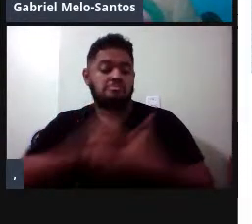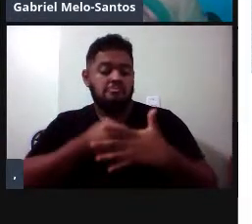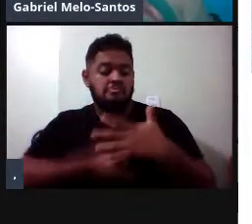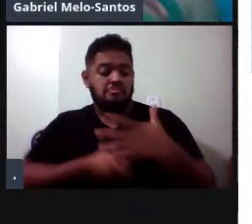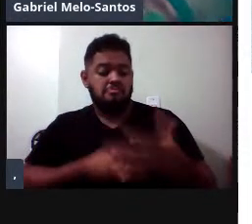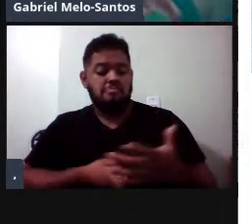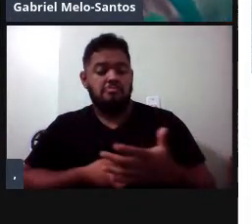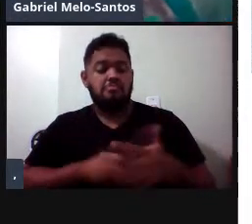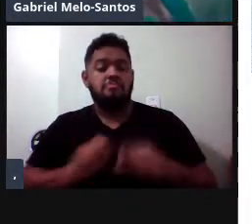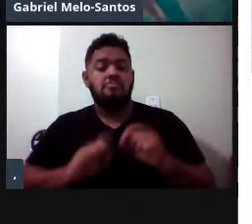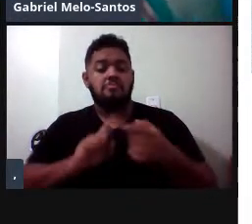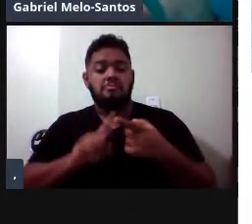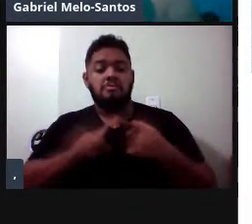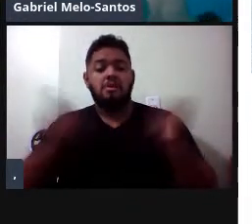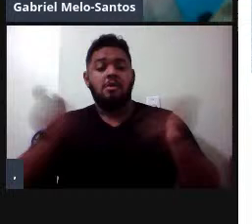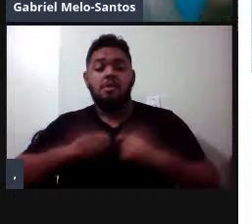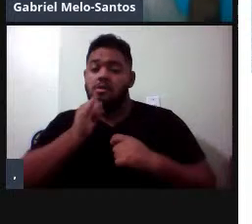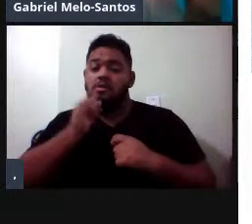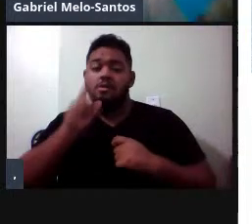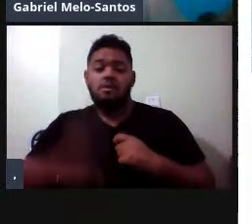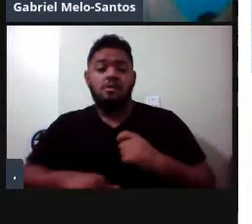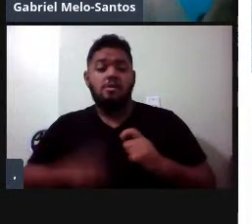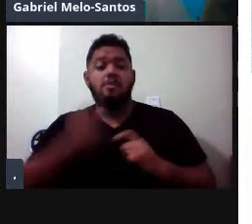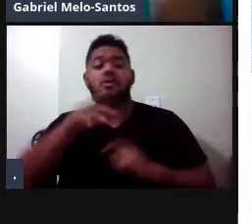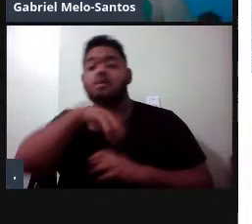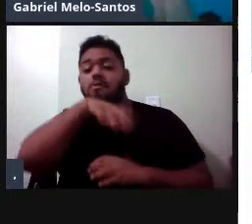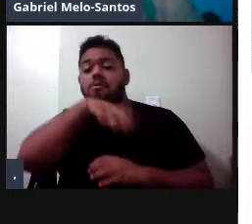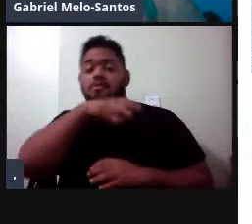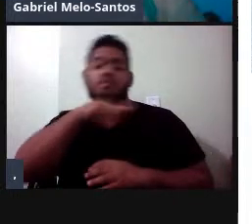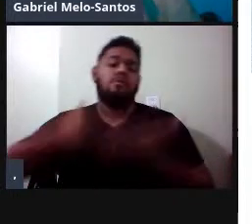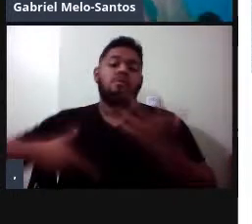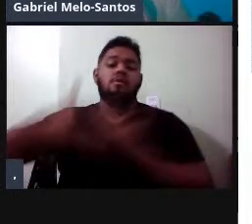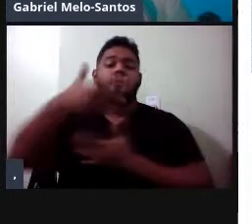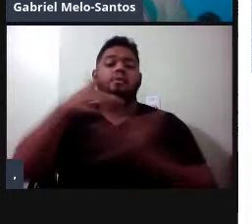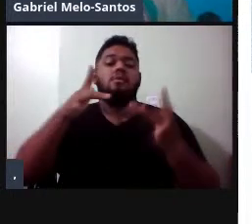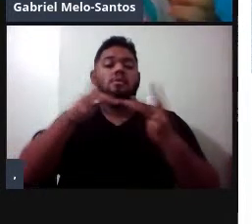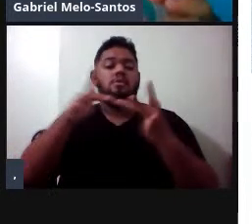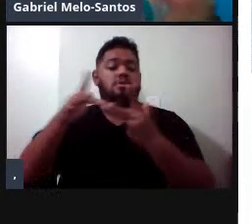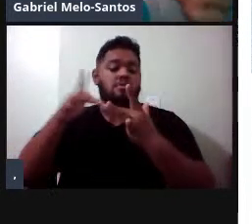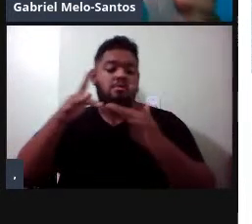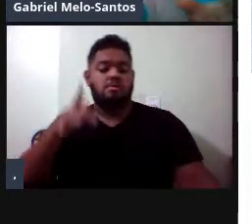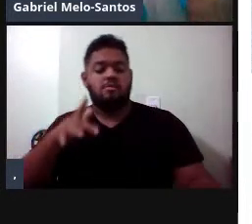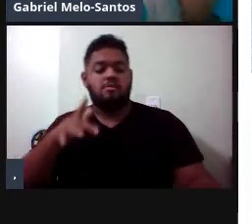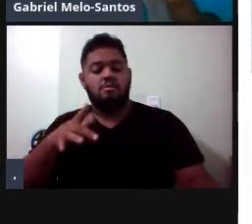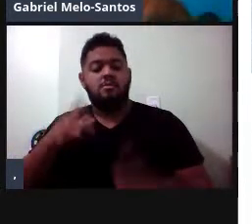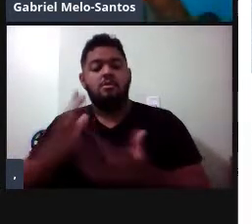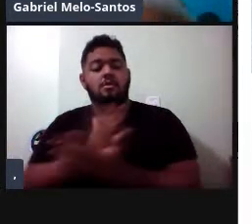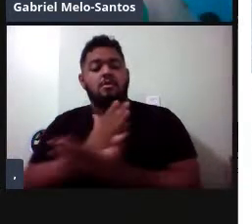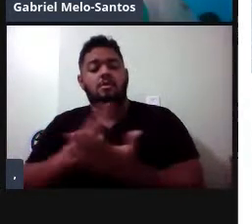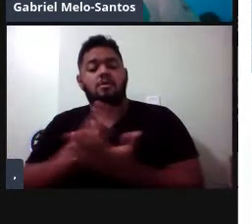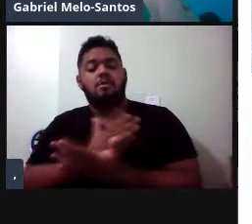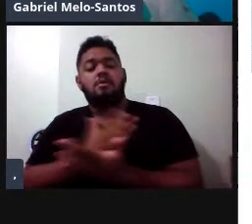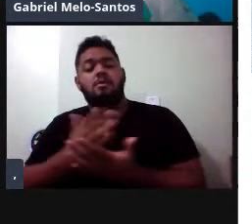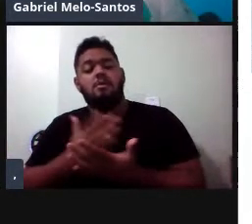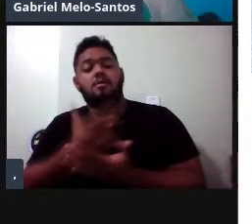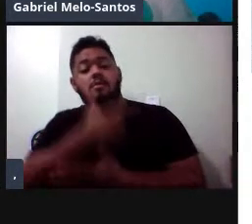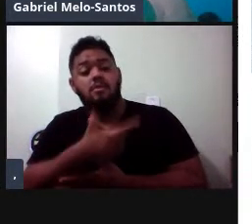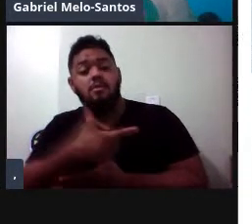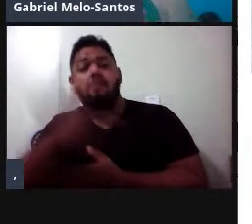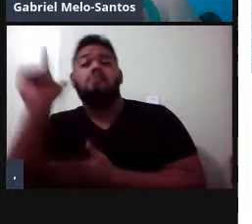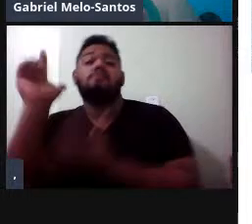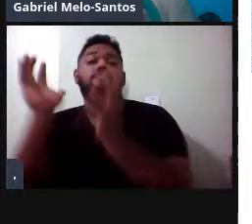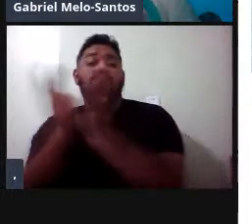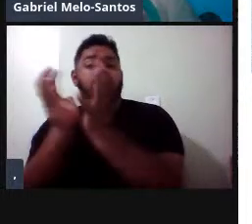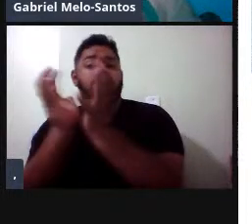nada exclui a possibilidade de um bicho estar ali incorporando elementos de uma outra espécie no seu repertório